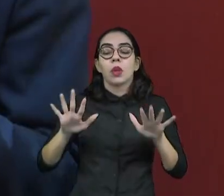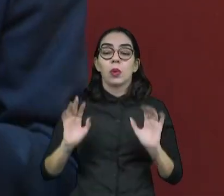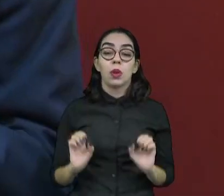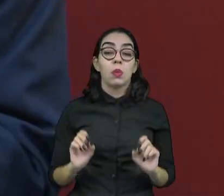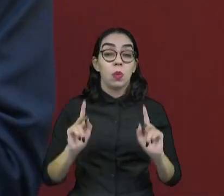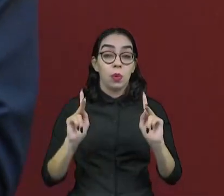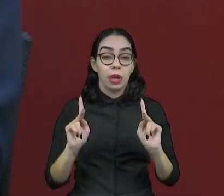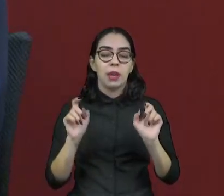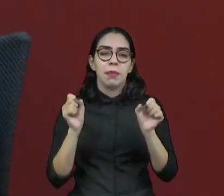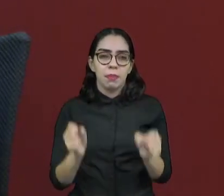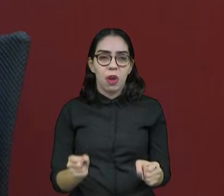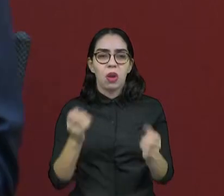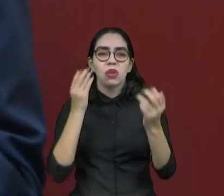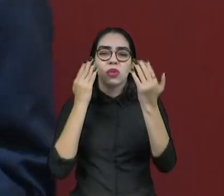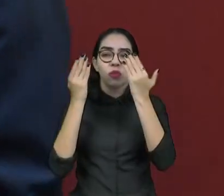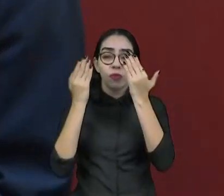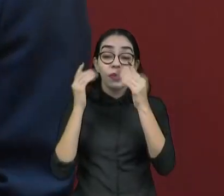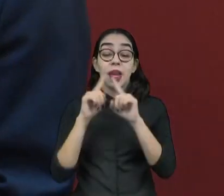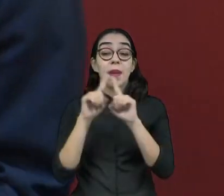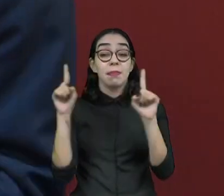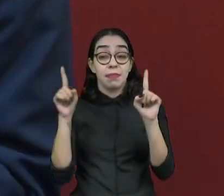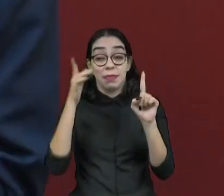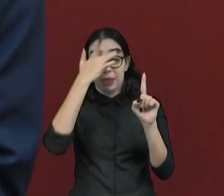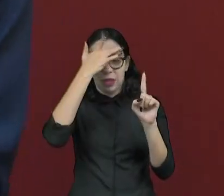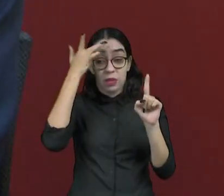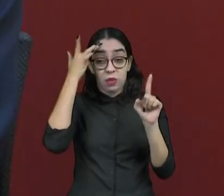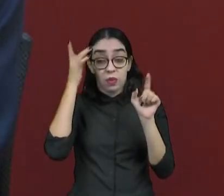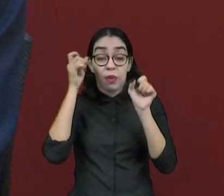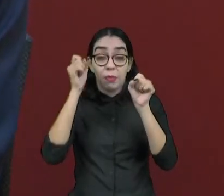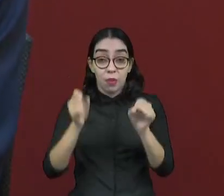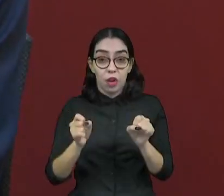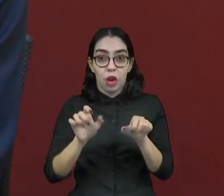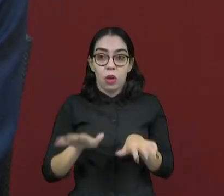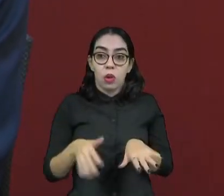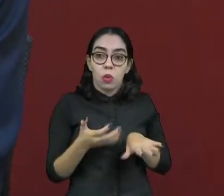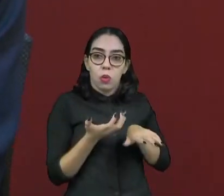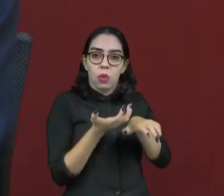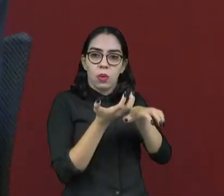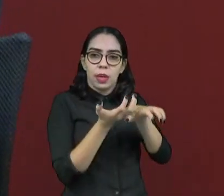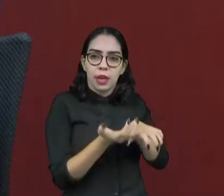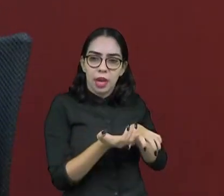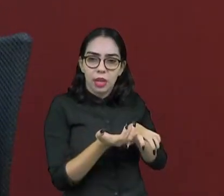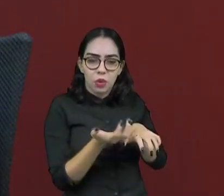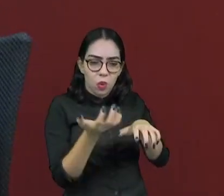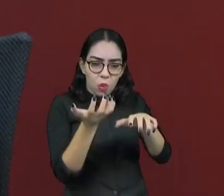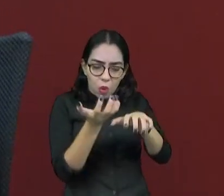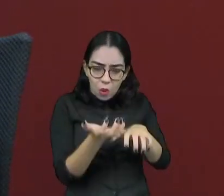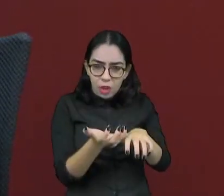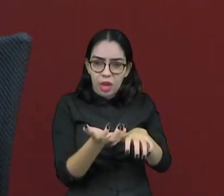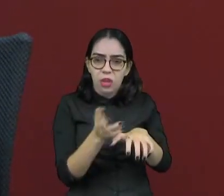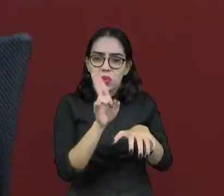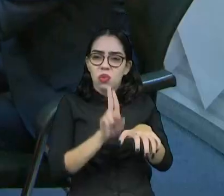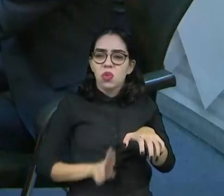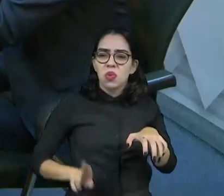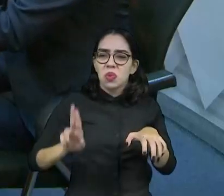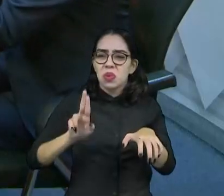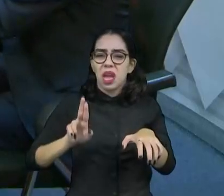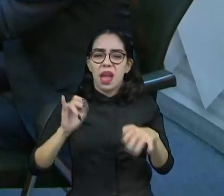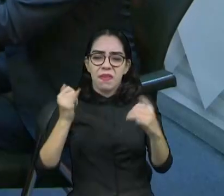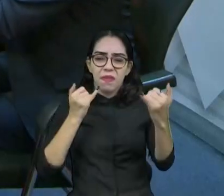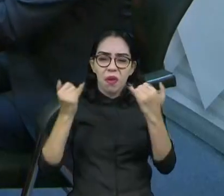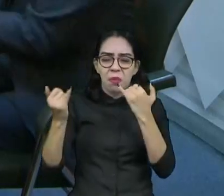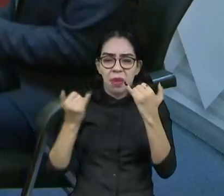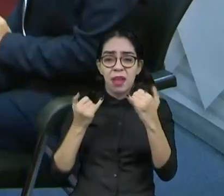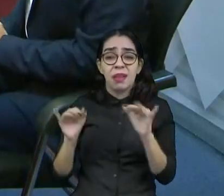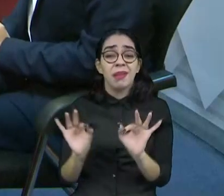Uma coisa são as pessoas pensarem isso. Outra coisa é o Congresso Nacional começar a trabalhar em base de senso comum, em base de